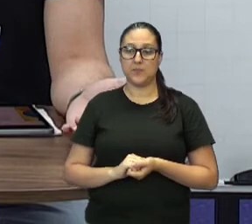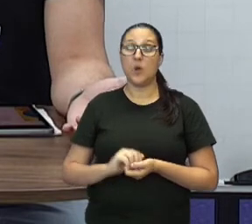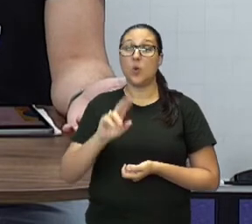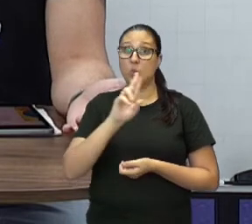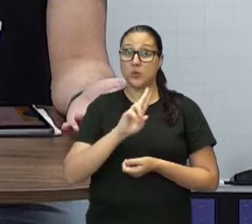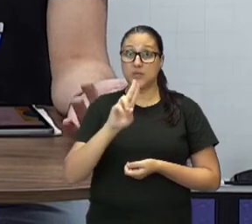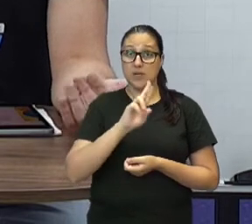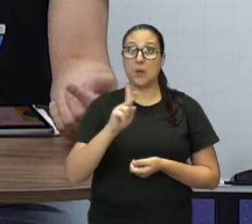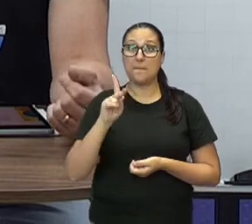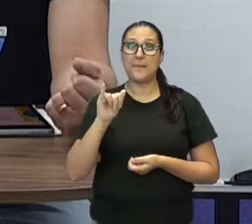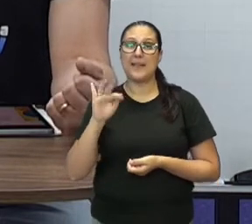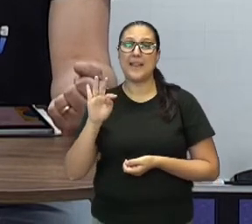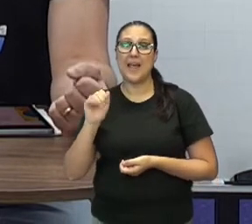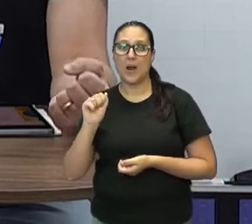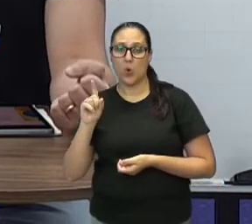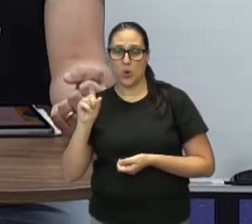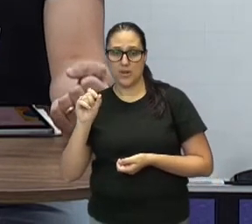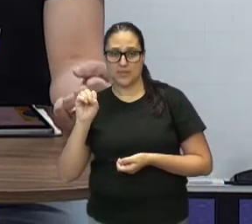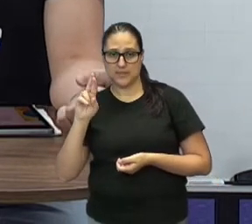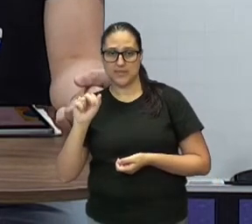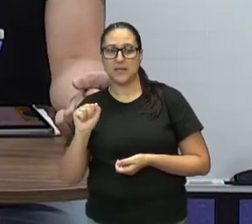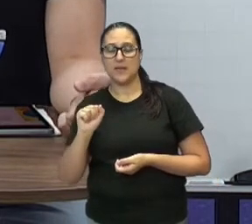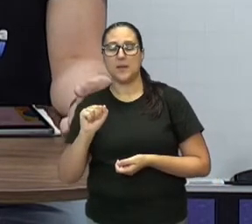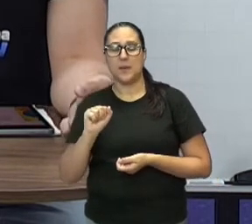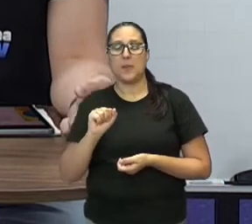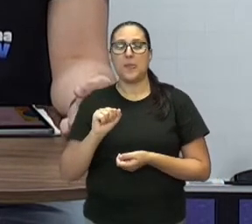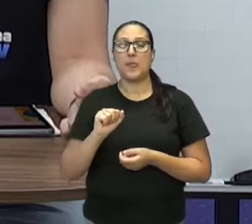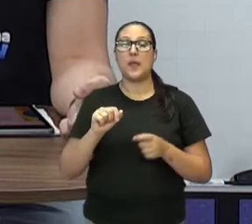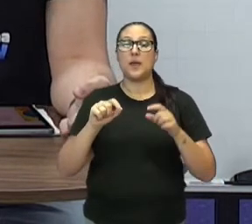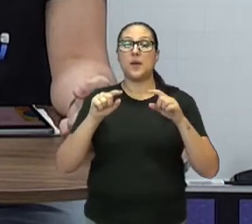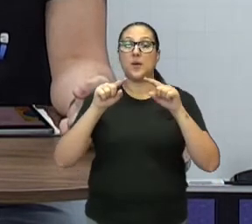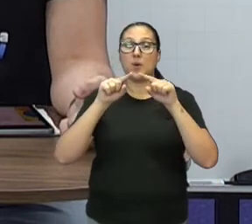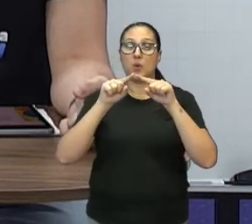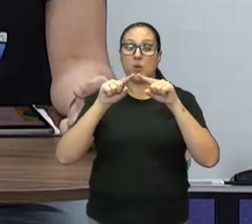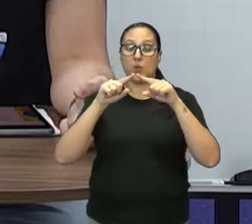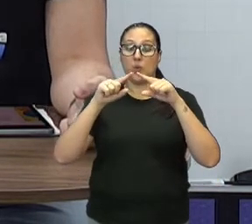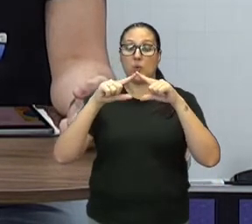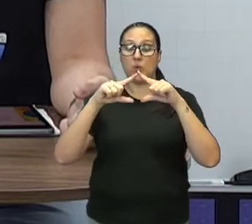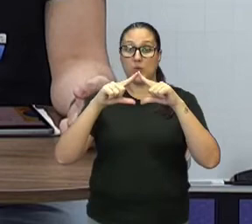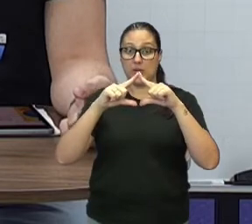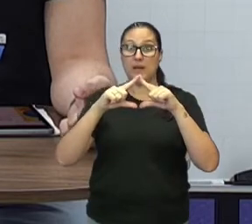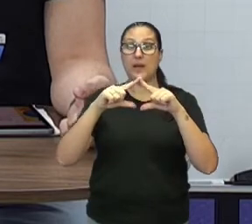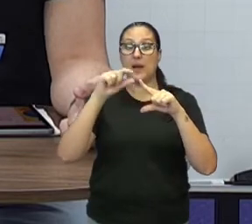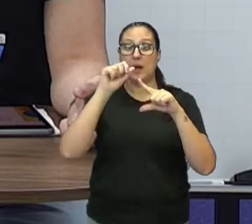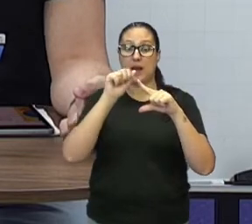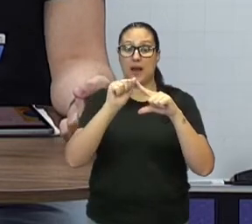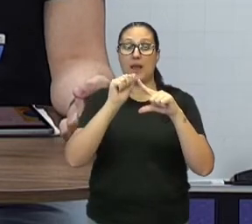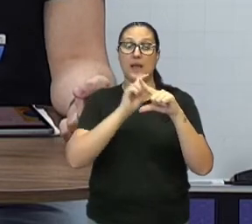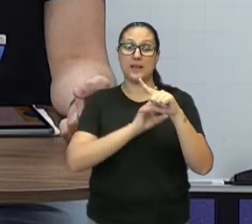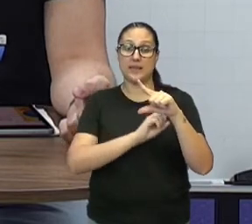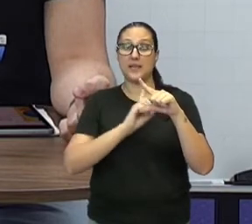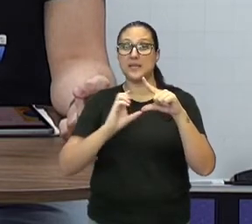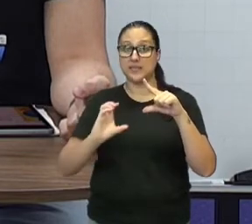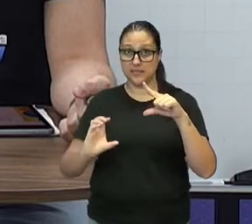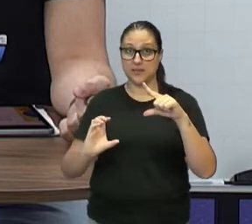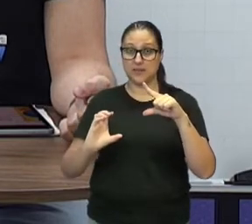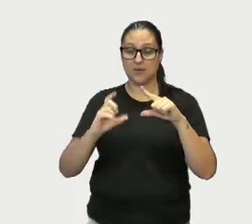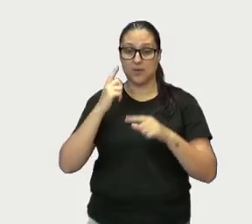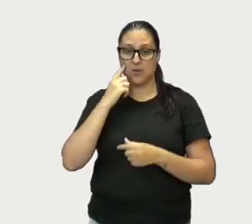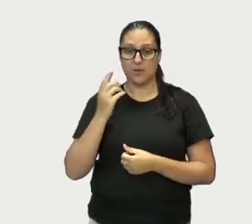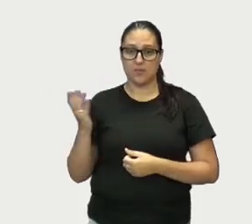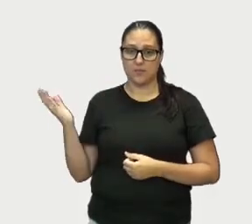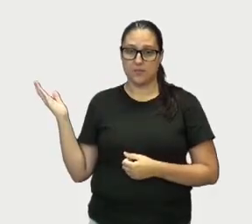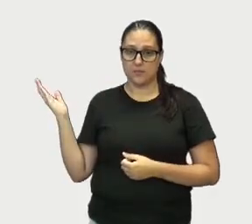definiu, temos que o triângulo ADC, ou seja, gente, esse triângulo aqui, ó, eu vou destacar para vocês, ó,